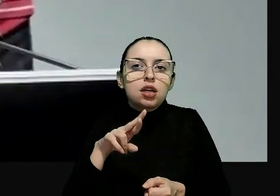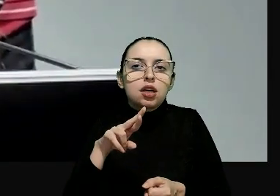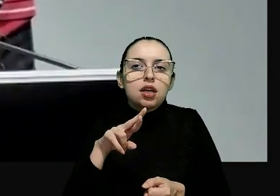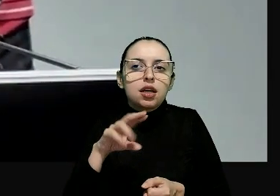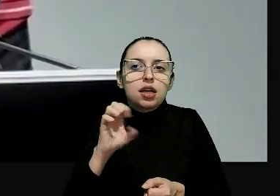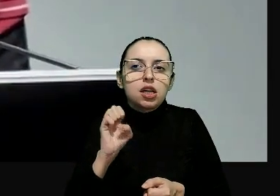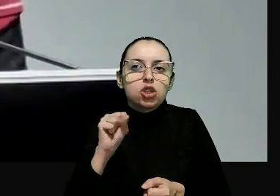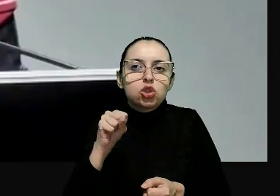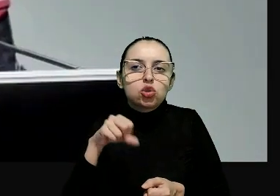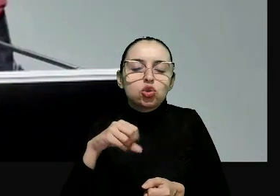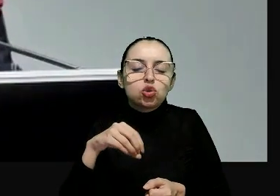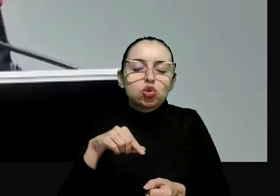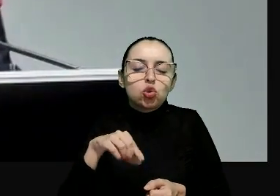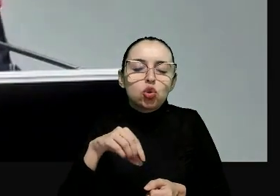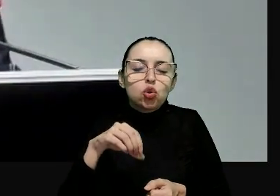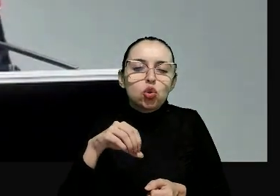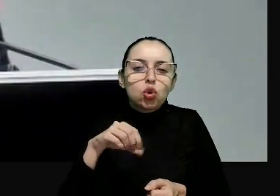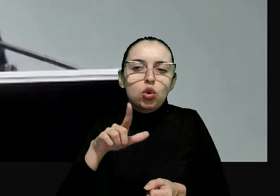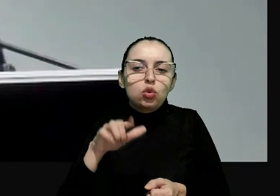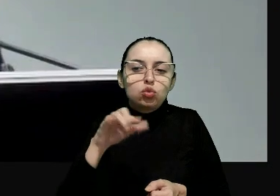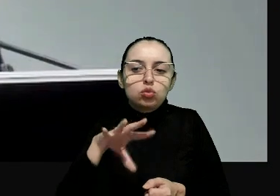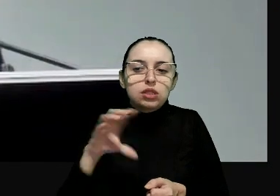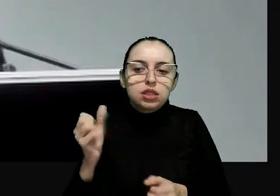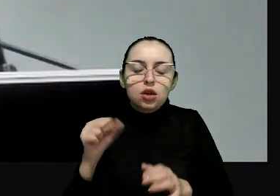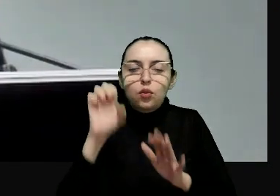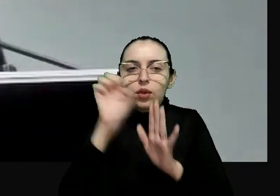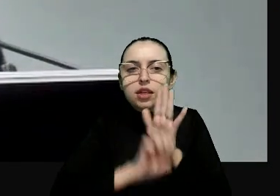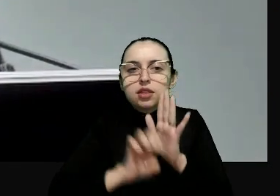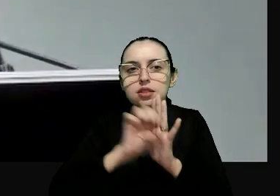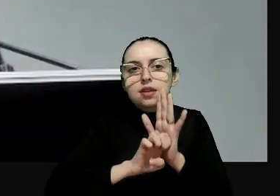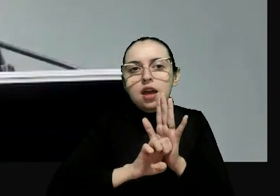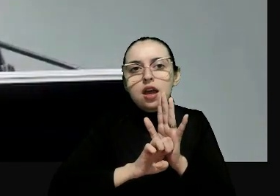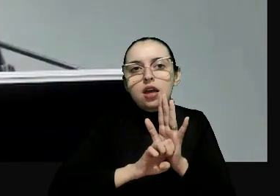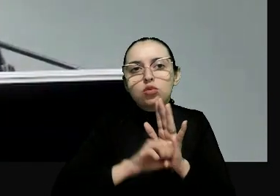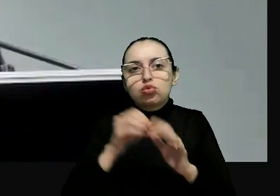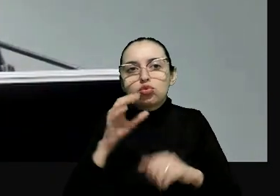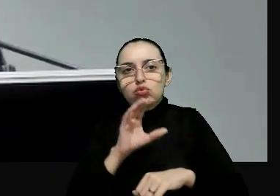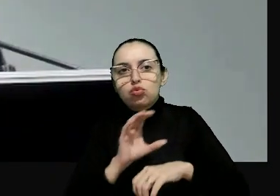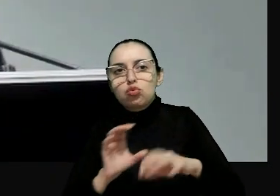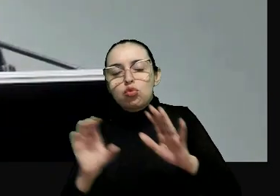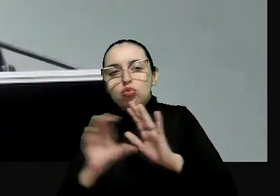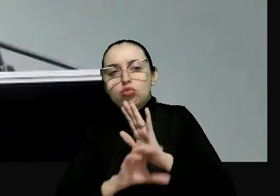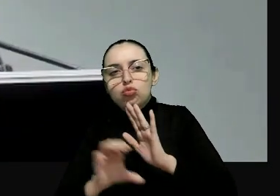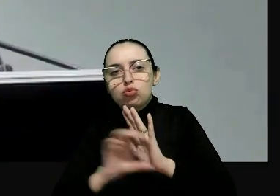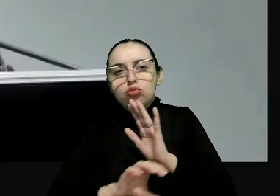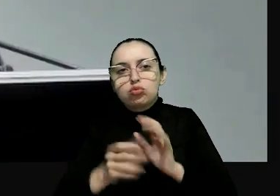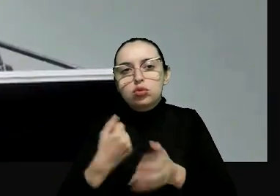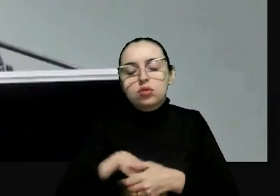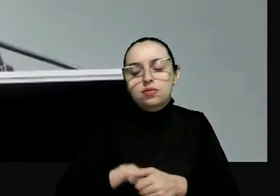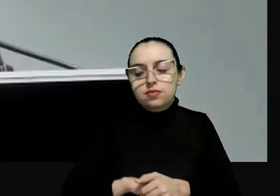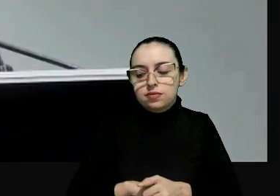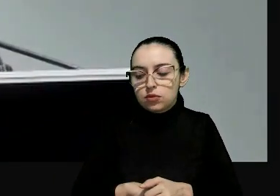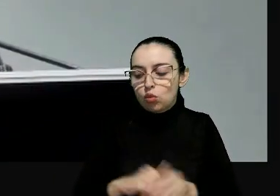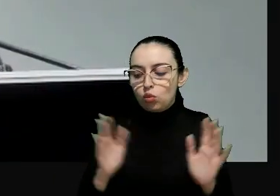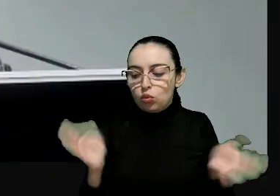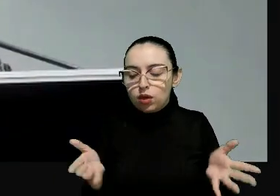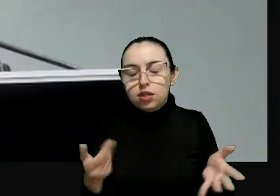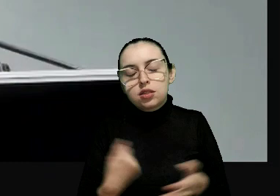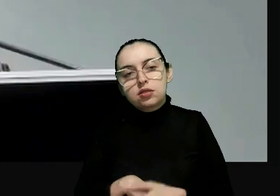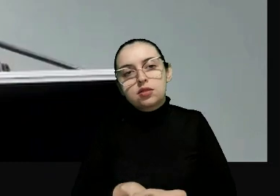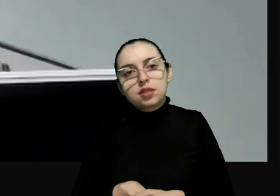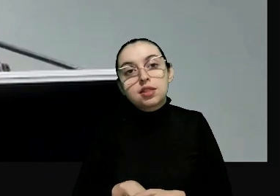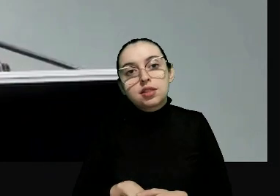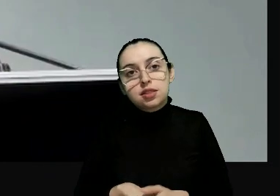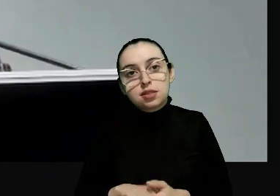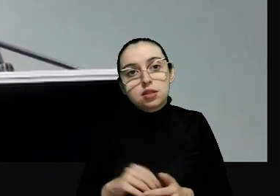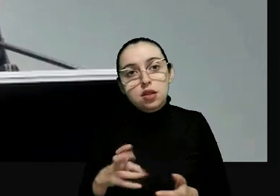Incorporar a disciplina de direitos humanos nos editais de ingressos, de concursos para ingressos na magistratura federal e estadual. Hoje é